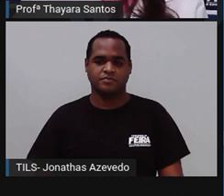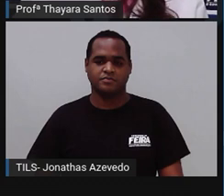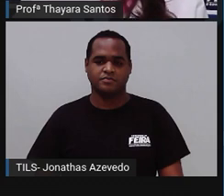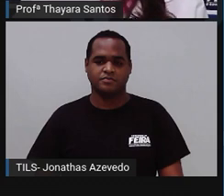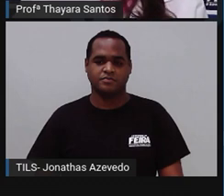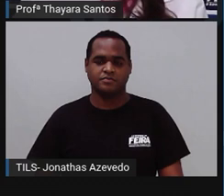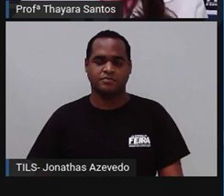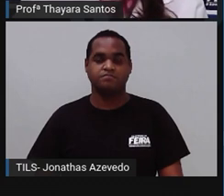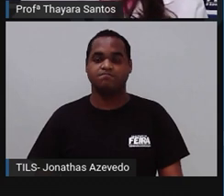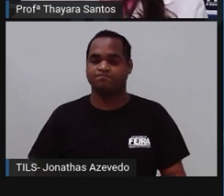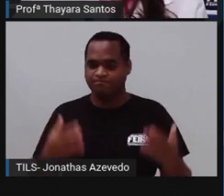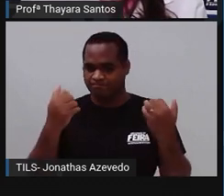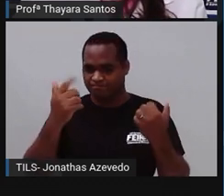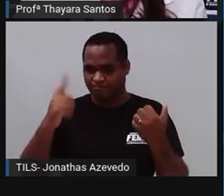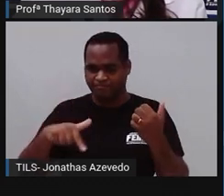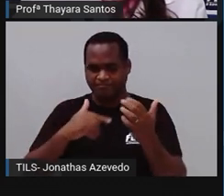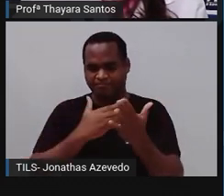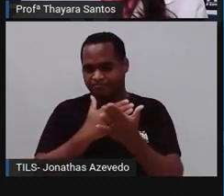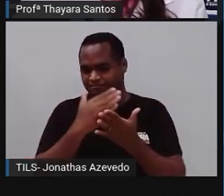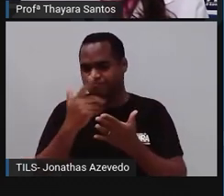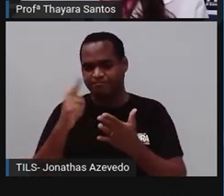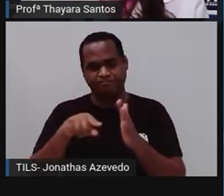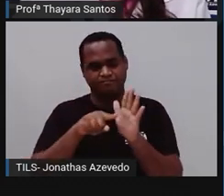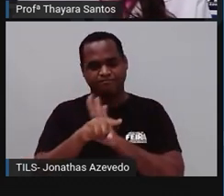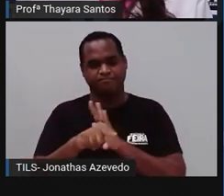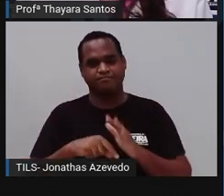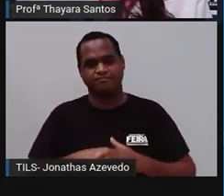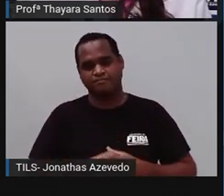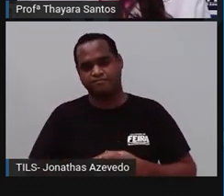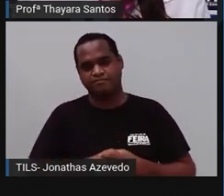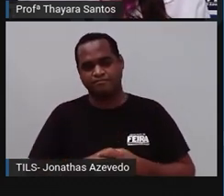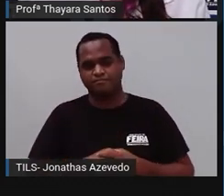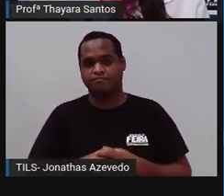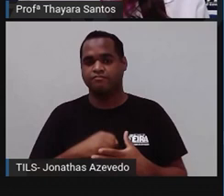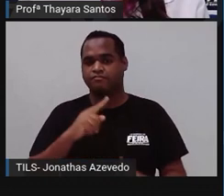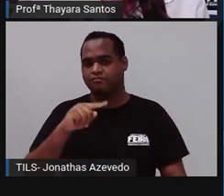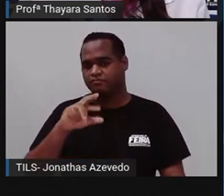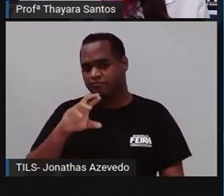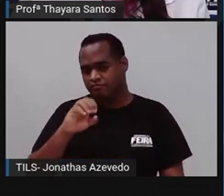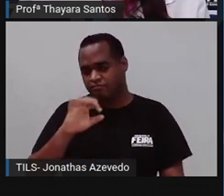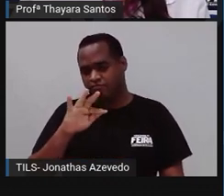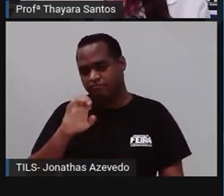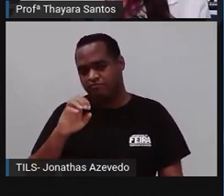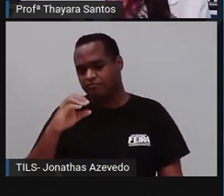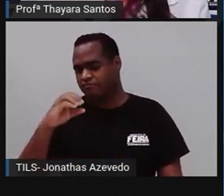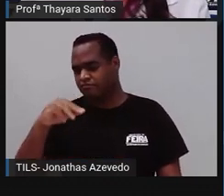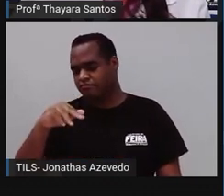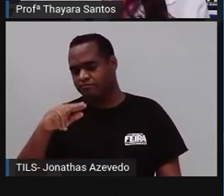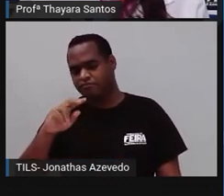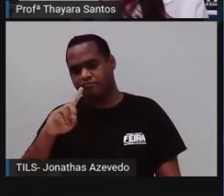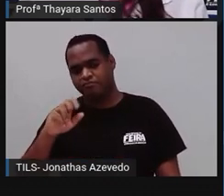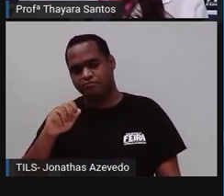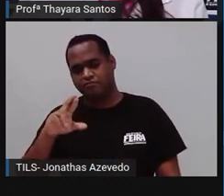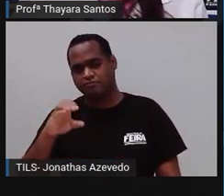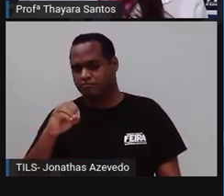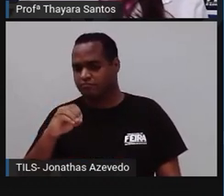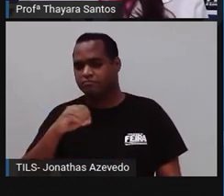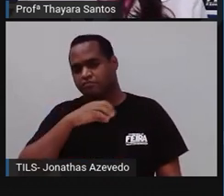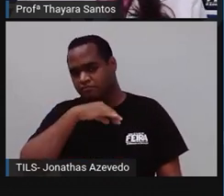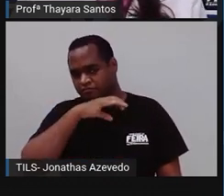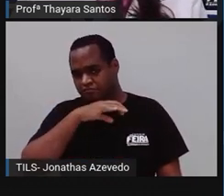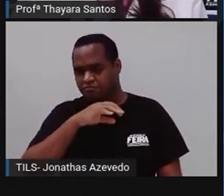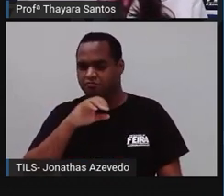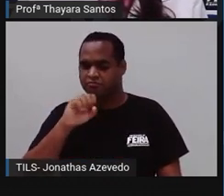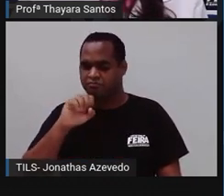Vamos pra próxima pergunta. Poríferos e quinidários são animais césseis. Essa afirmação